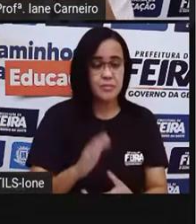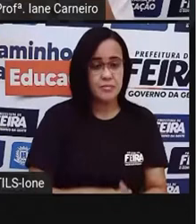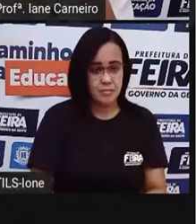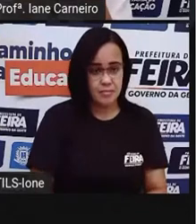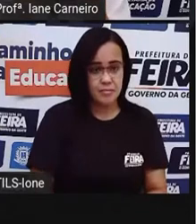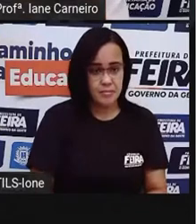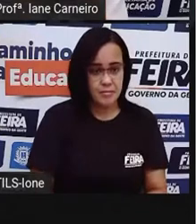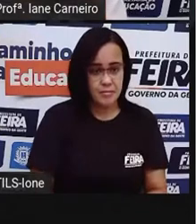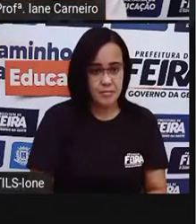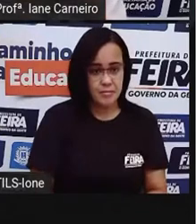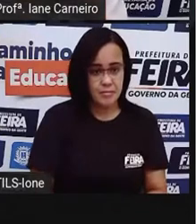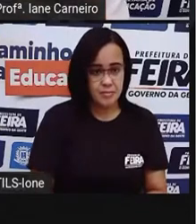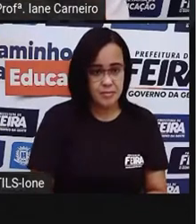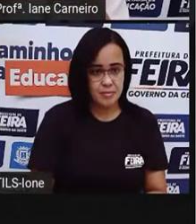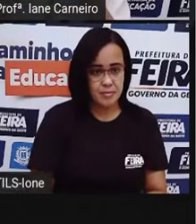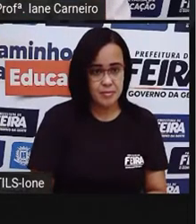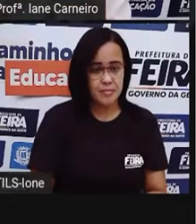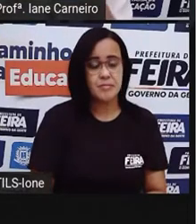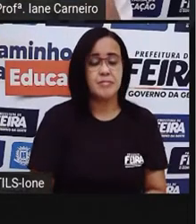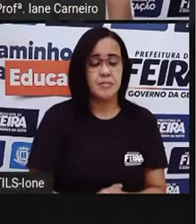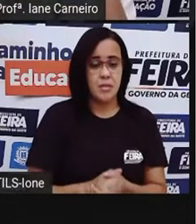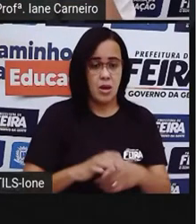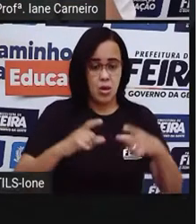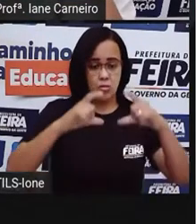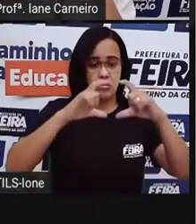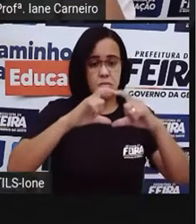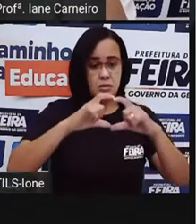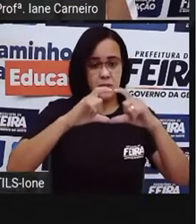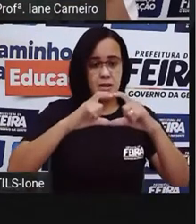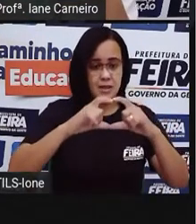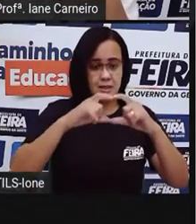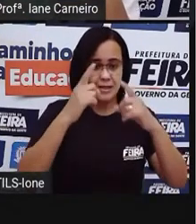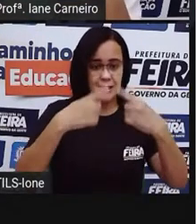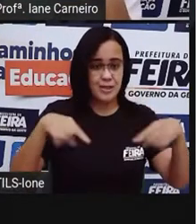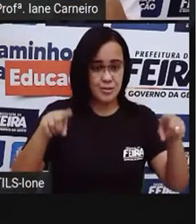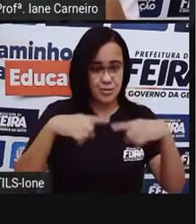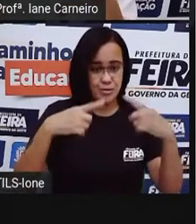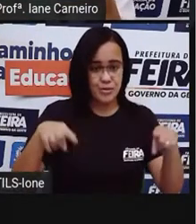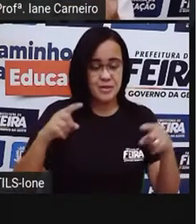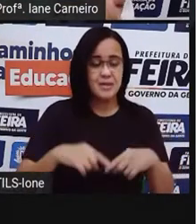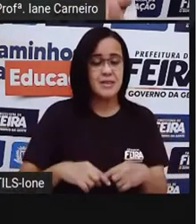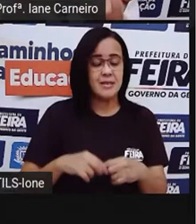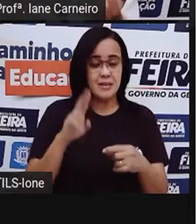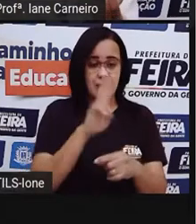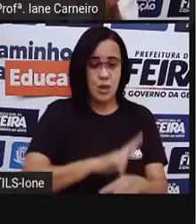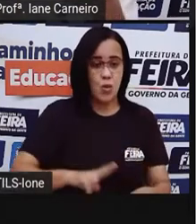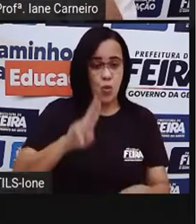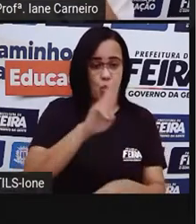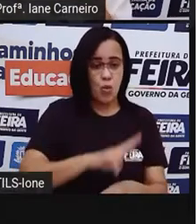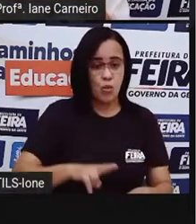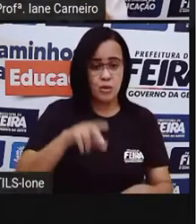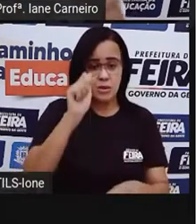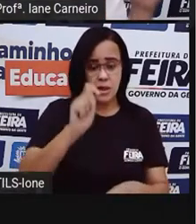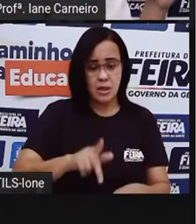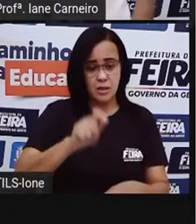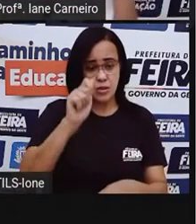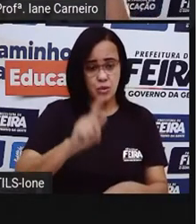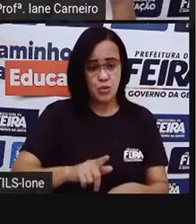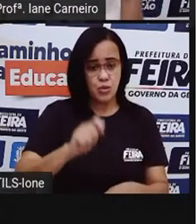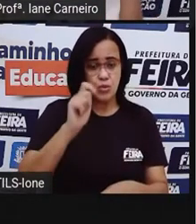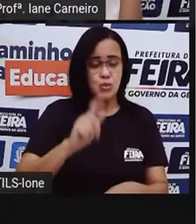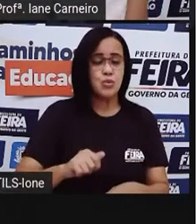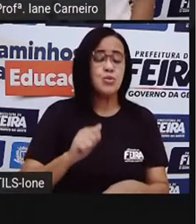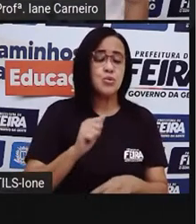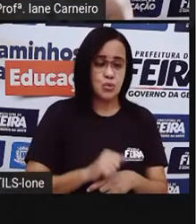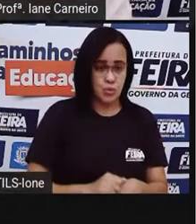usa aquela parte de trás do CD, aquela parte brilhosa, né? E aí, tem CD que é azulzinho, tem CD que é mais prata, né?